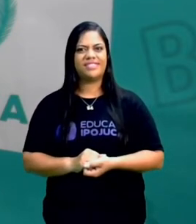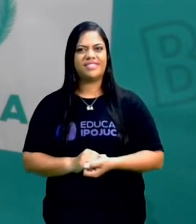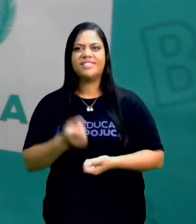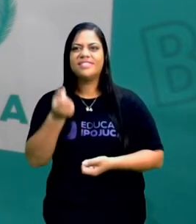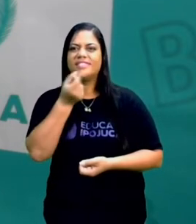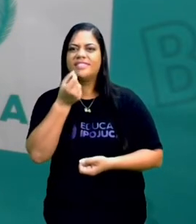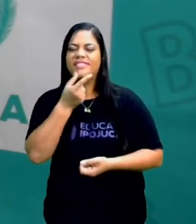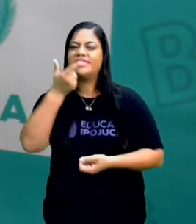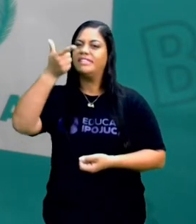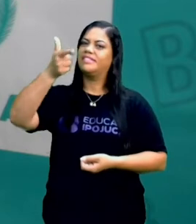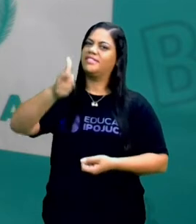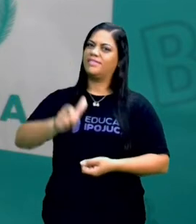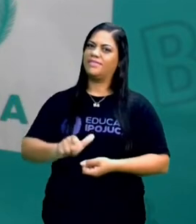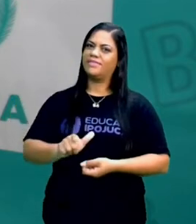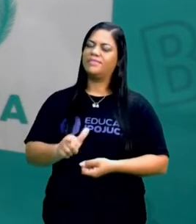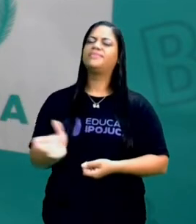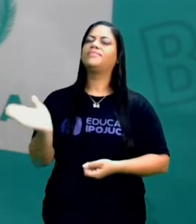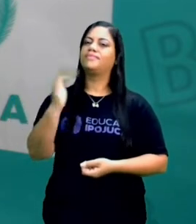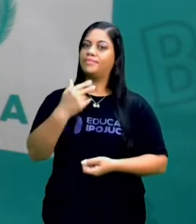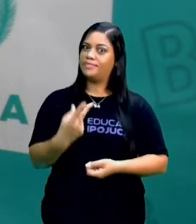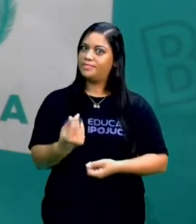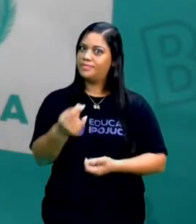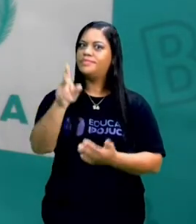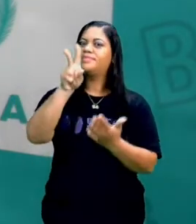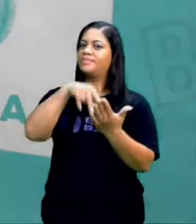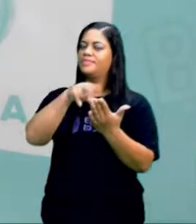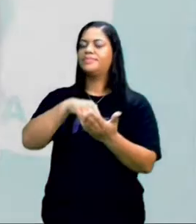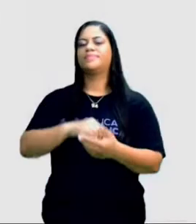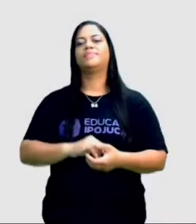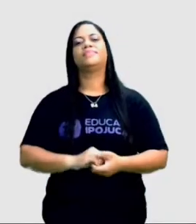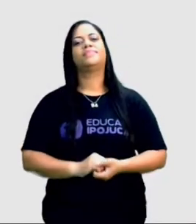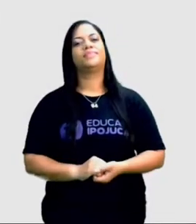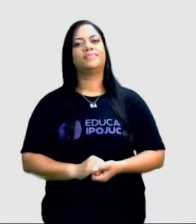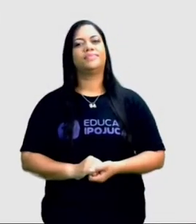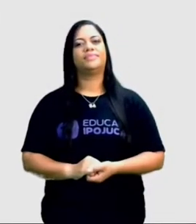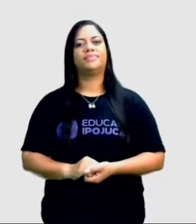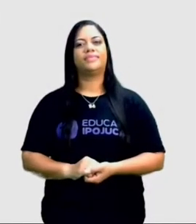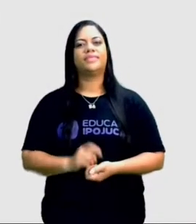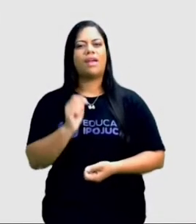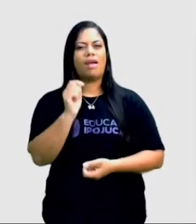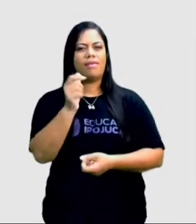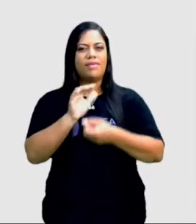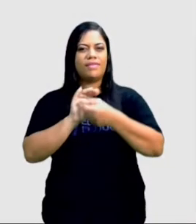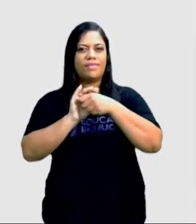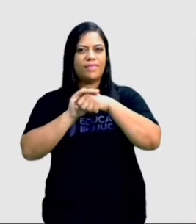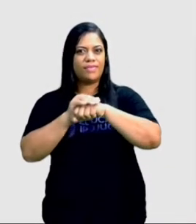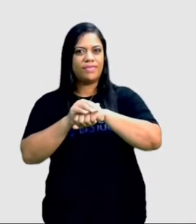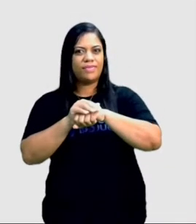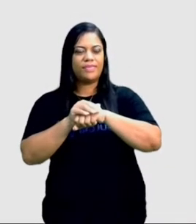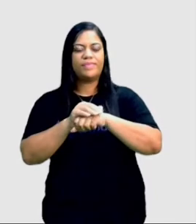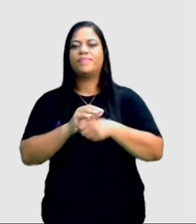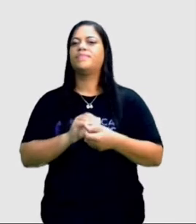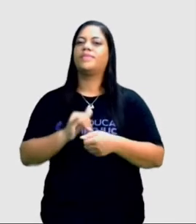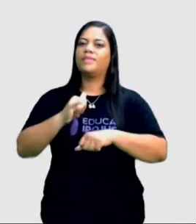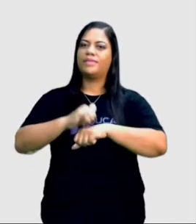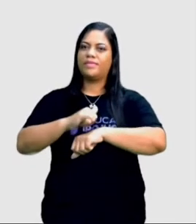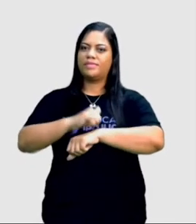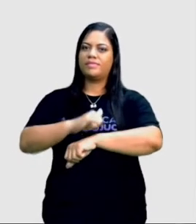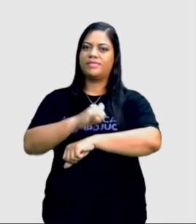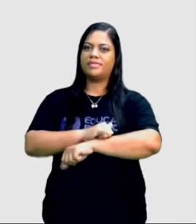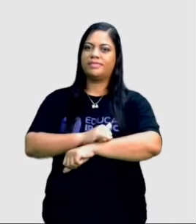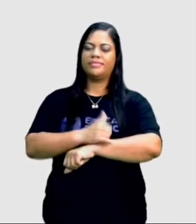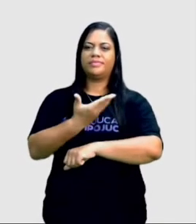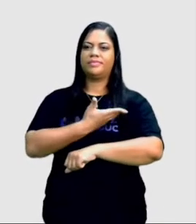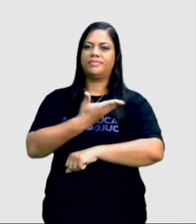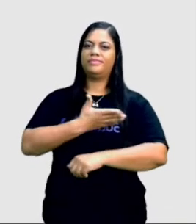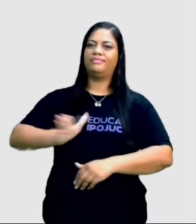piada de novo? Mas vamos continuar nossa leitura. Já quase de noite, o sapo se despediu